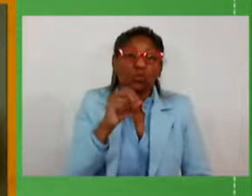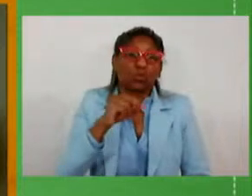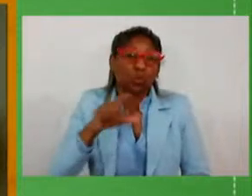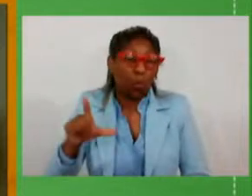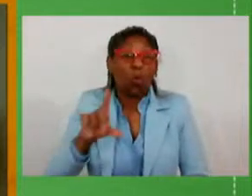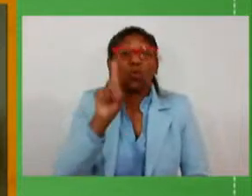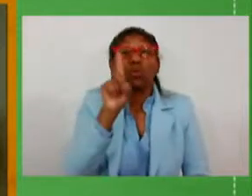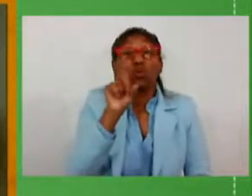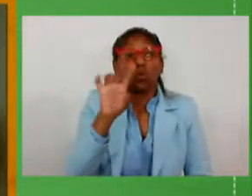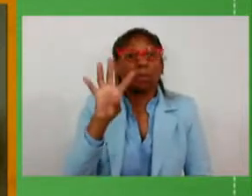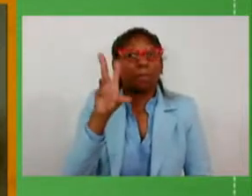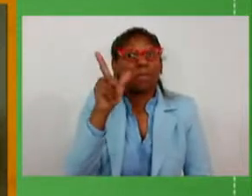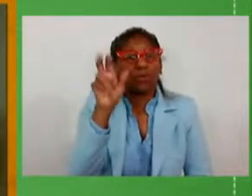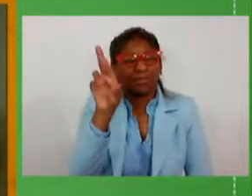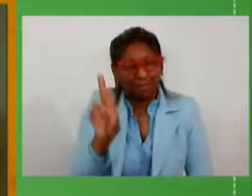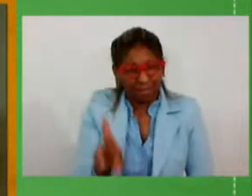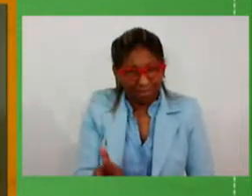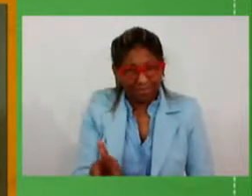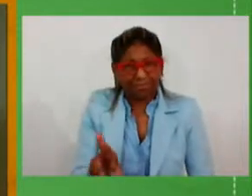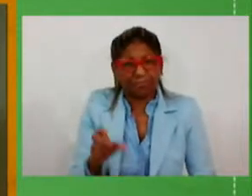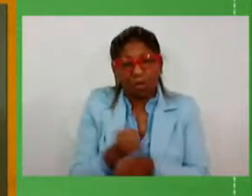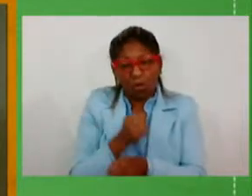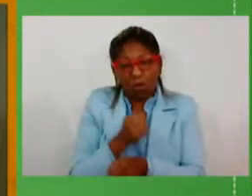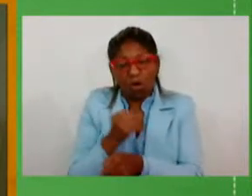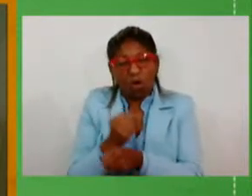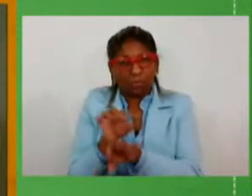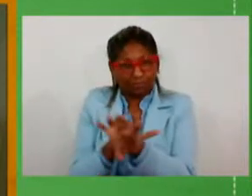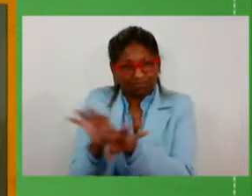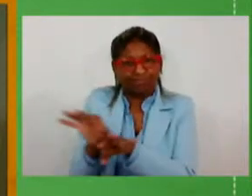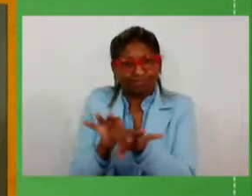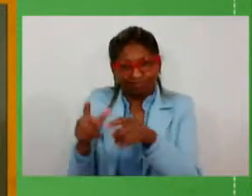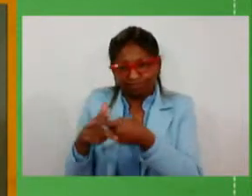das obras de qualificação da rota do sol